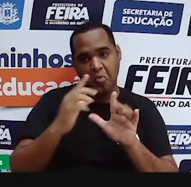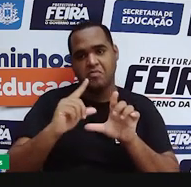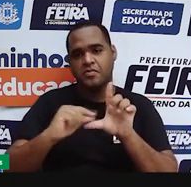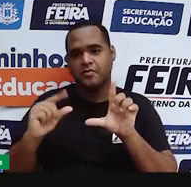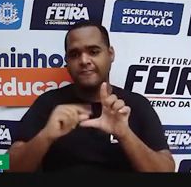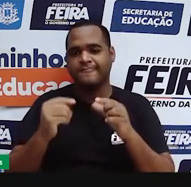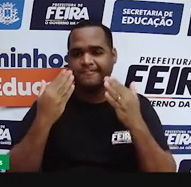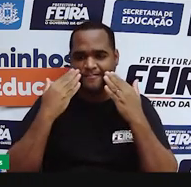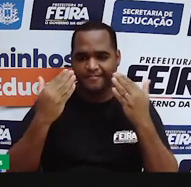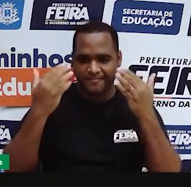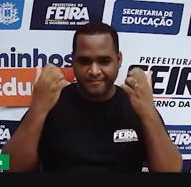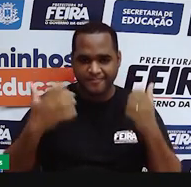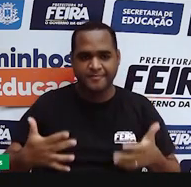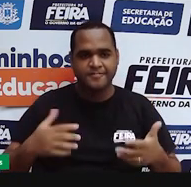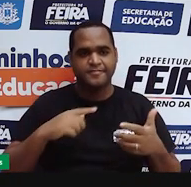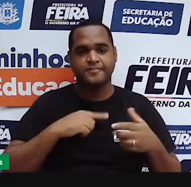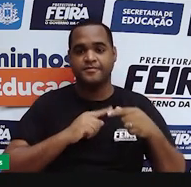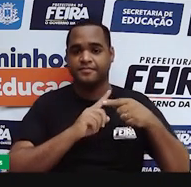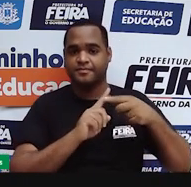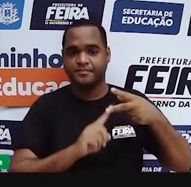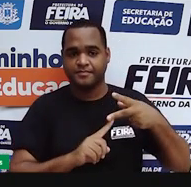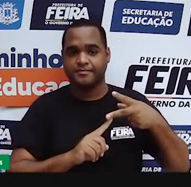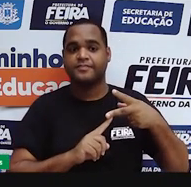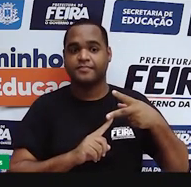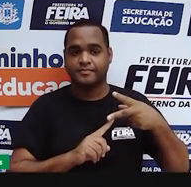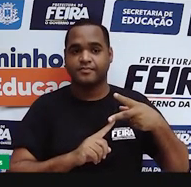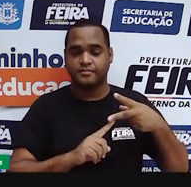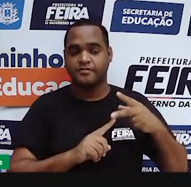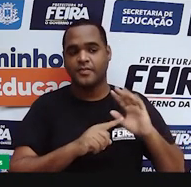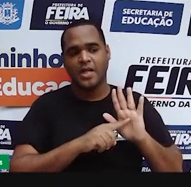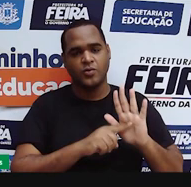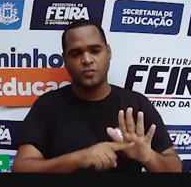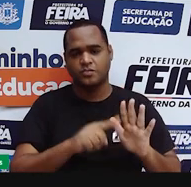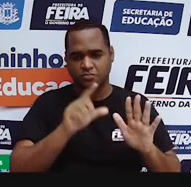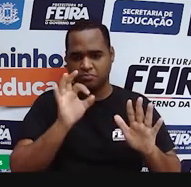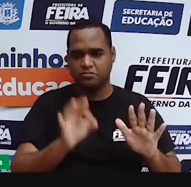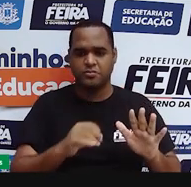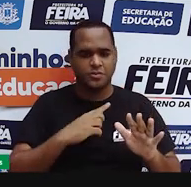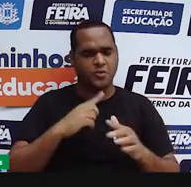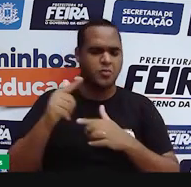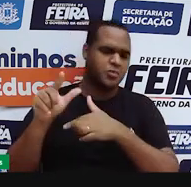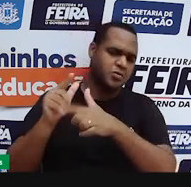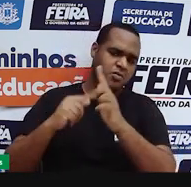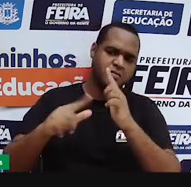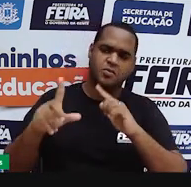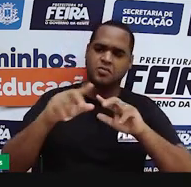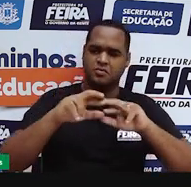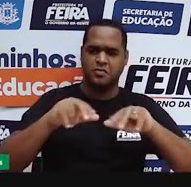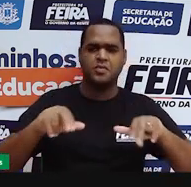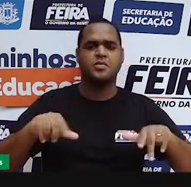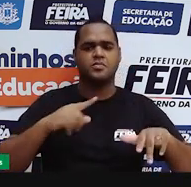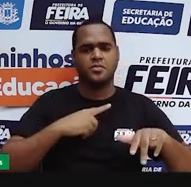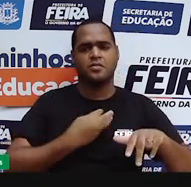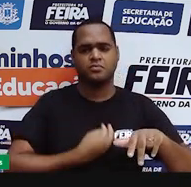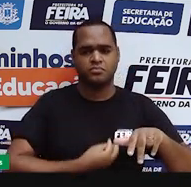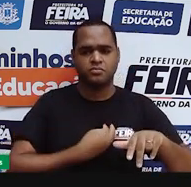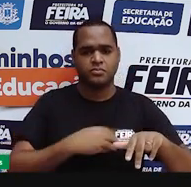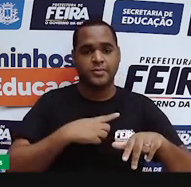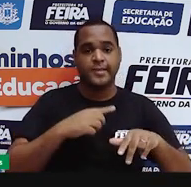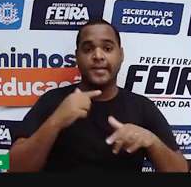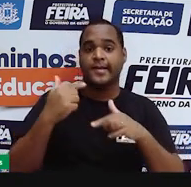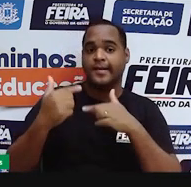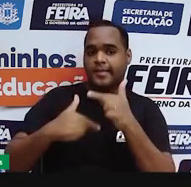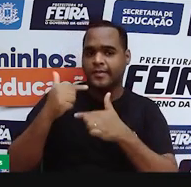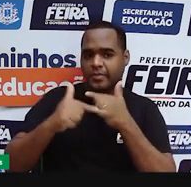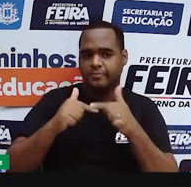vocês hoje são só dois exemplos de plataformas que fazem isso. mas tem muitas outras plataformas hoje em dia que fazem esse trabalho de conferir